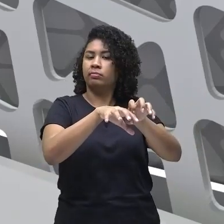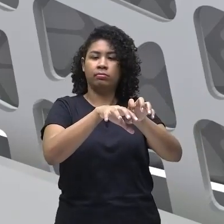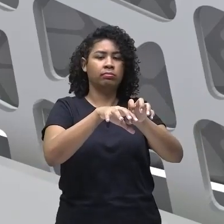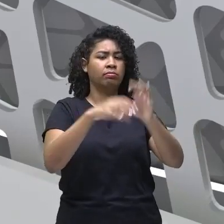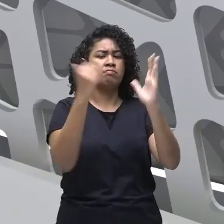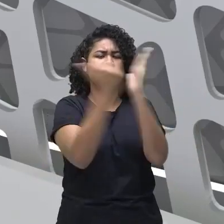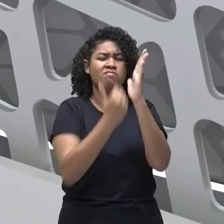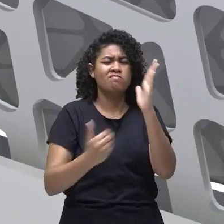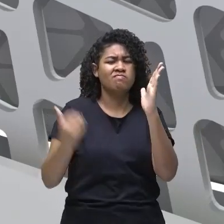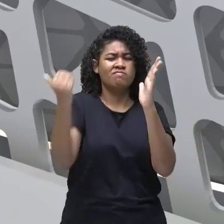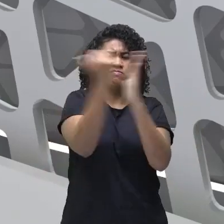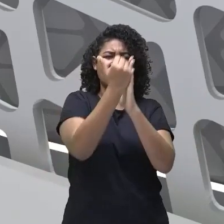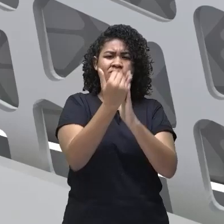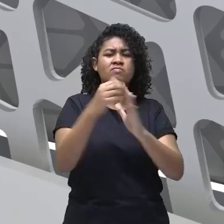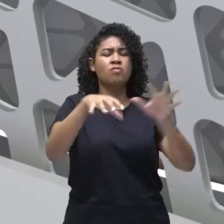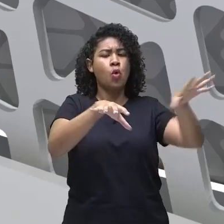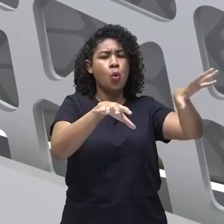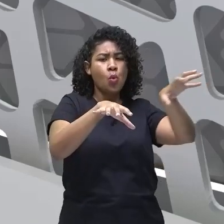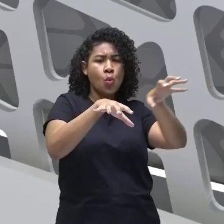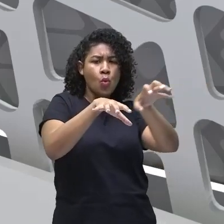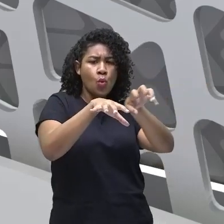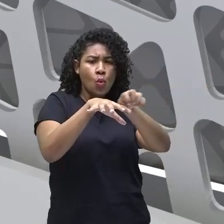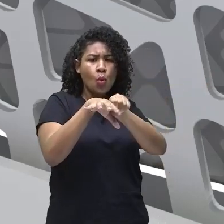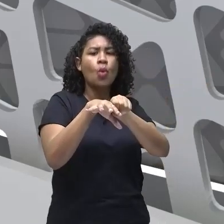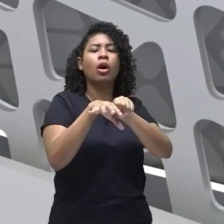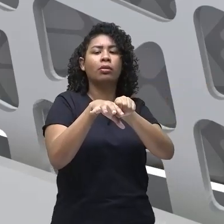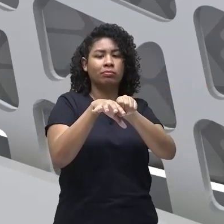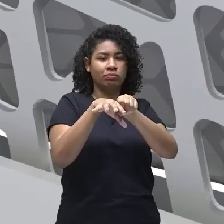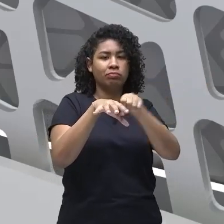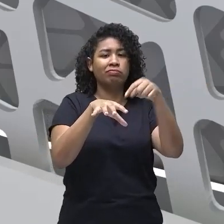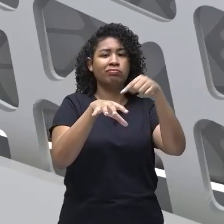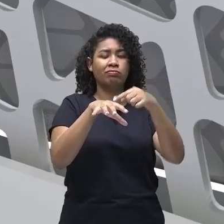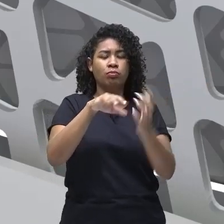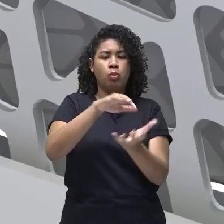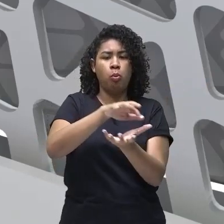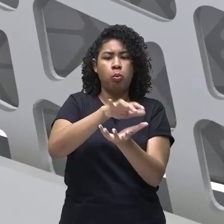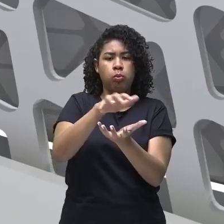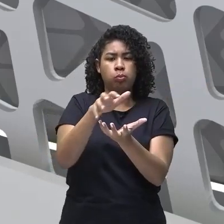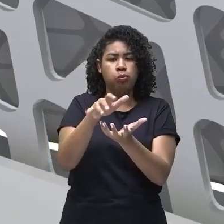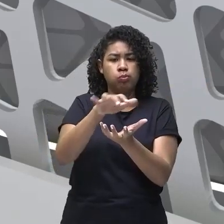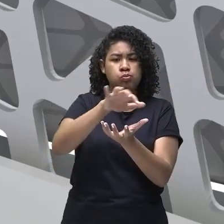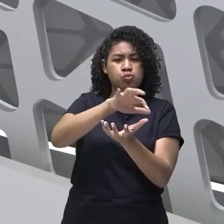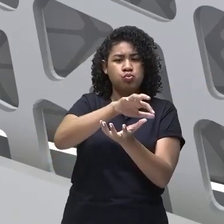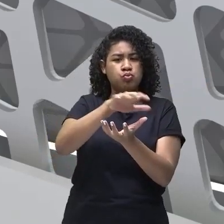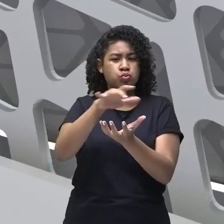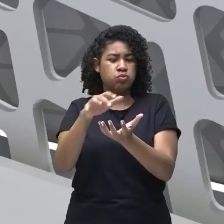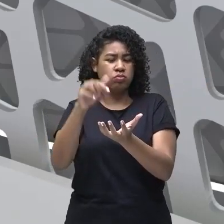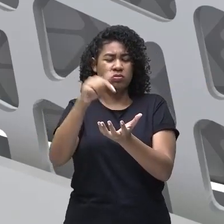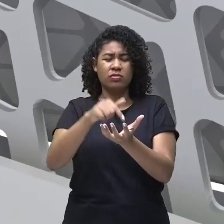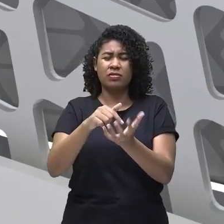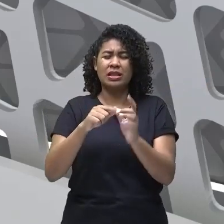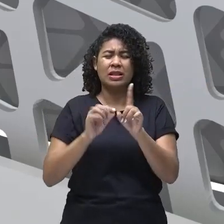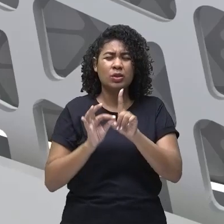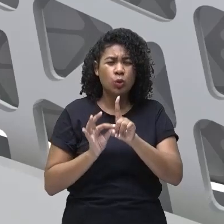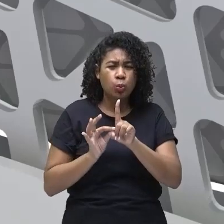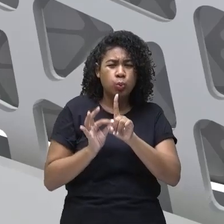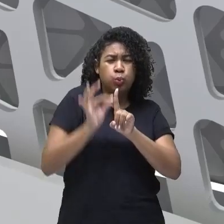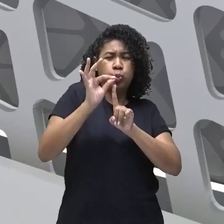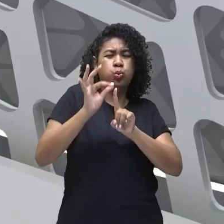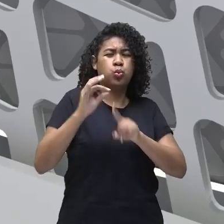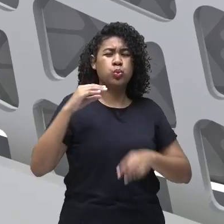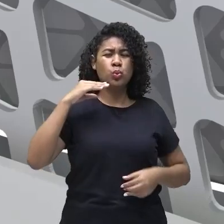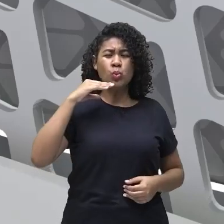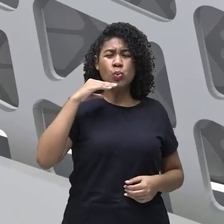vai na camada lá de gases e vai retornar para a terra fazendo o que um super aquecimento é o que a gente chama